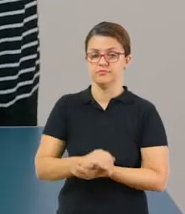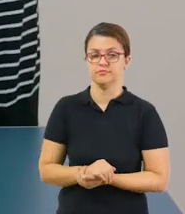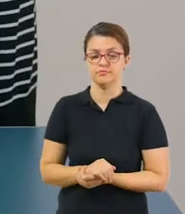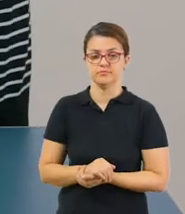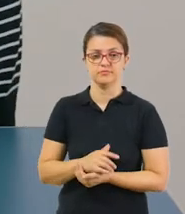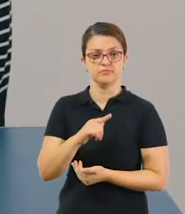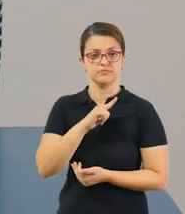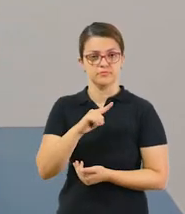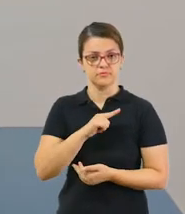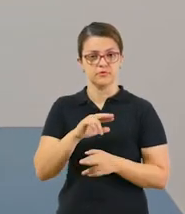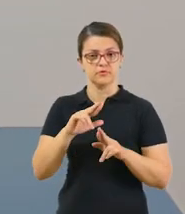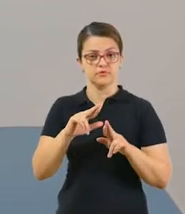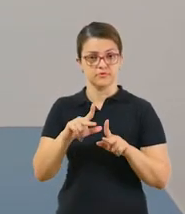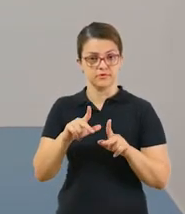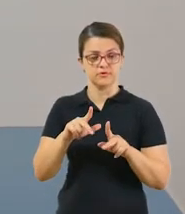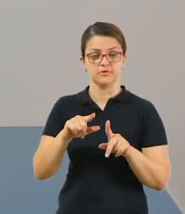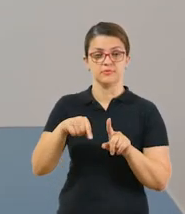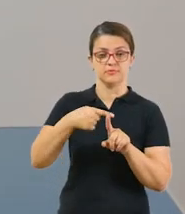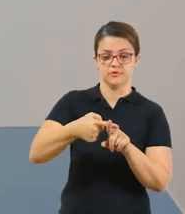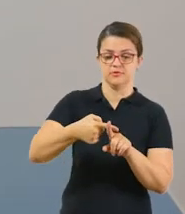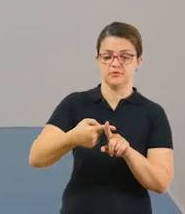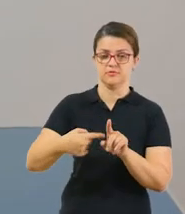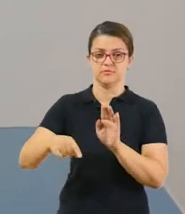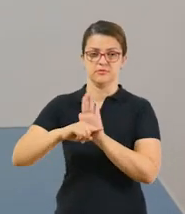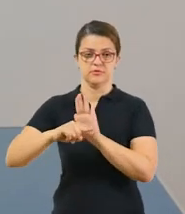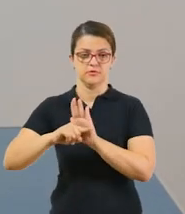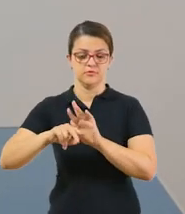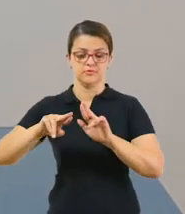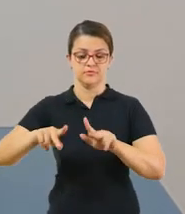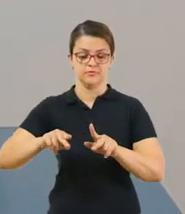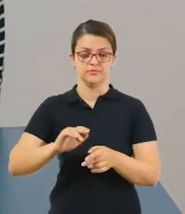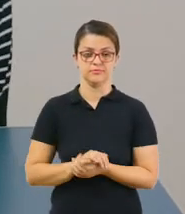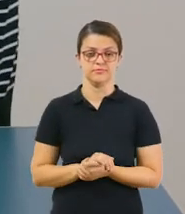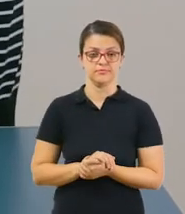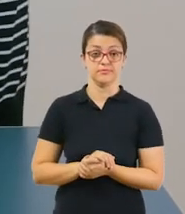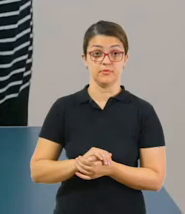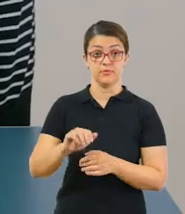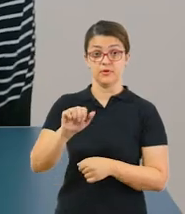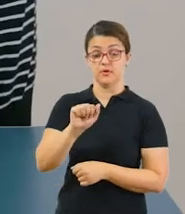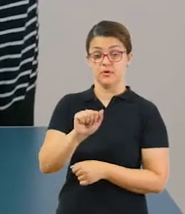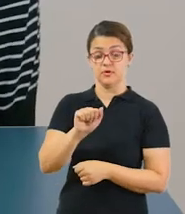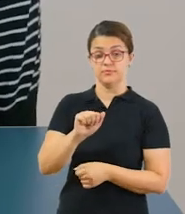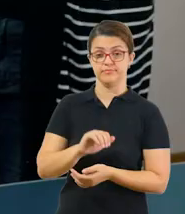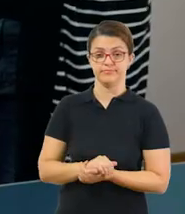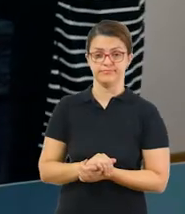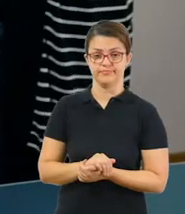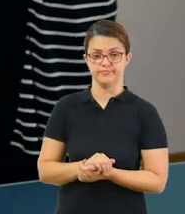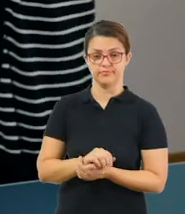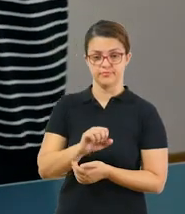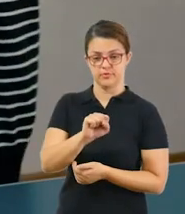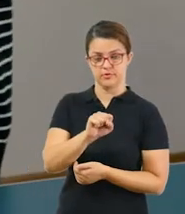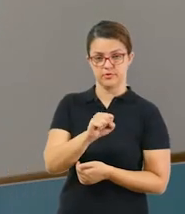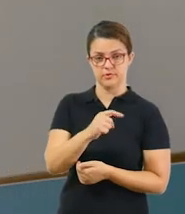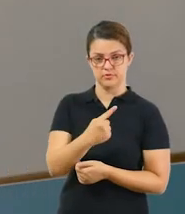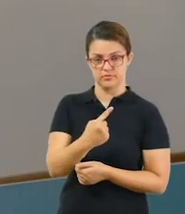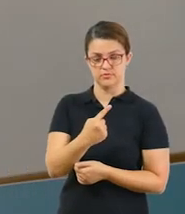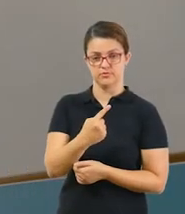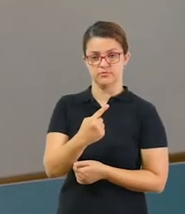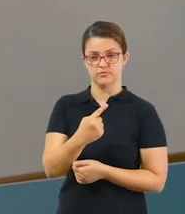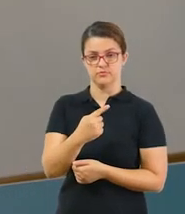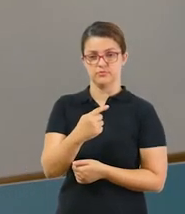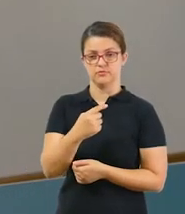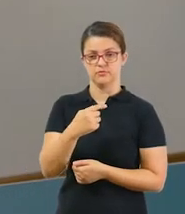importante. Tem diferenças para mais e para menos. Então, eu tenho aqui na letra A. 81,